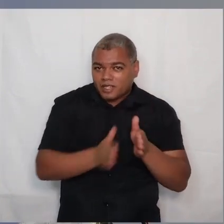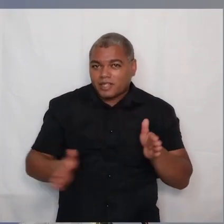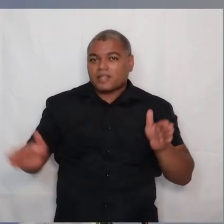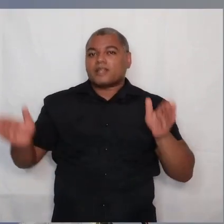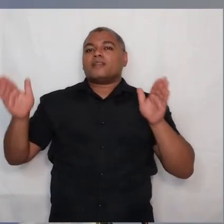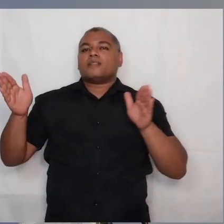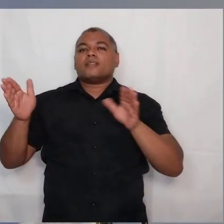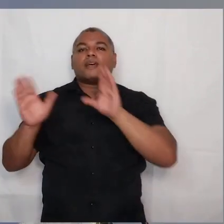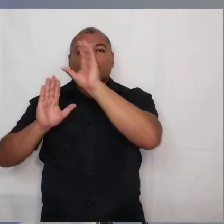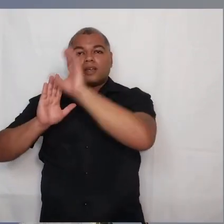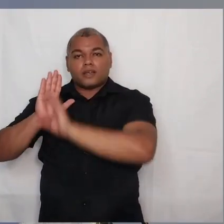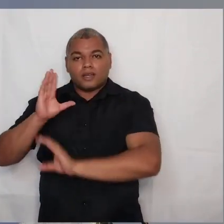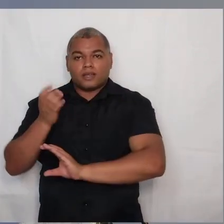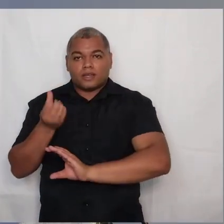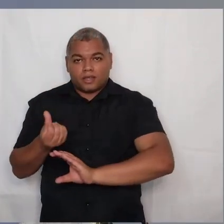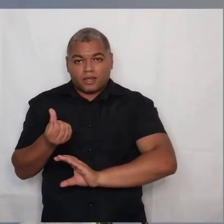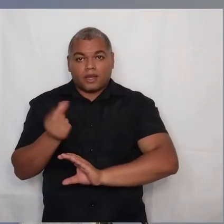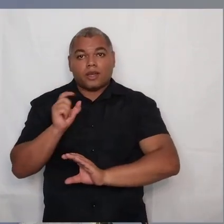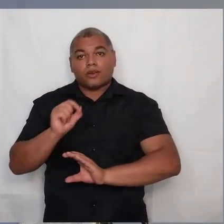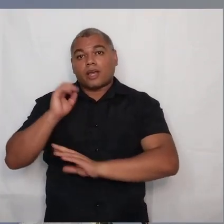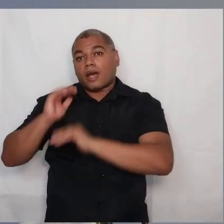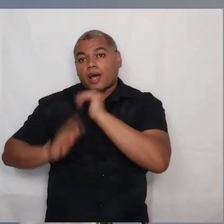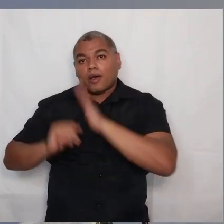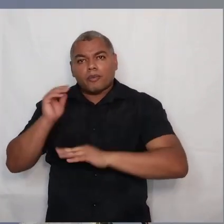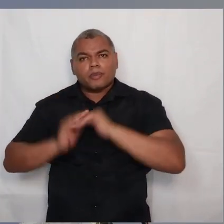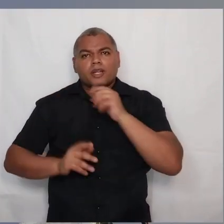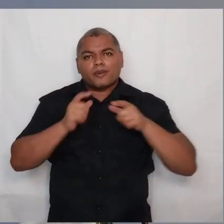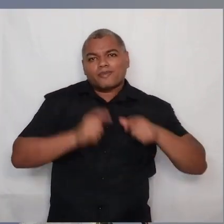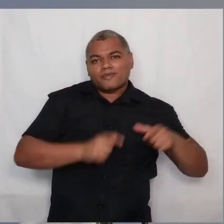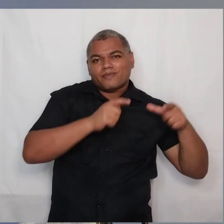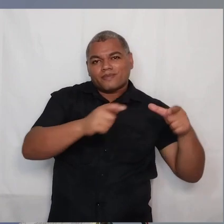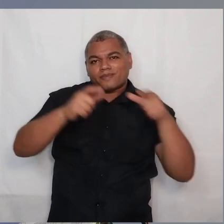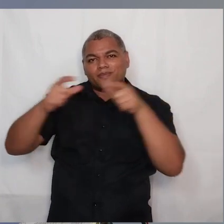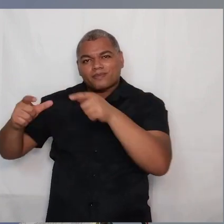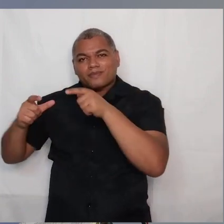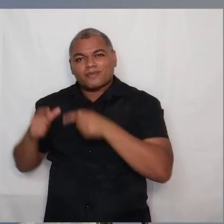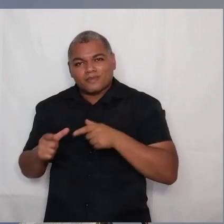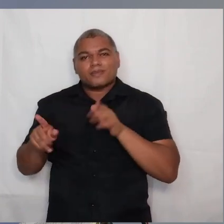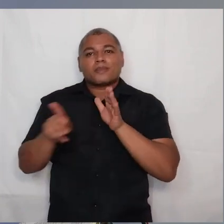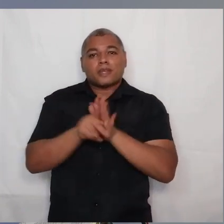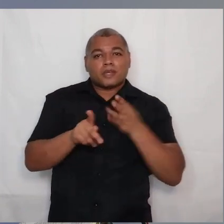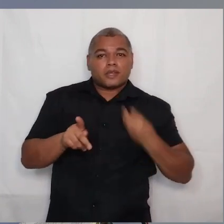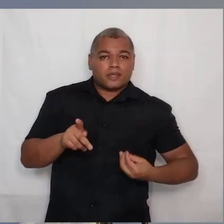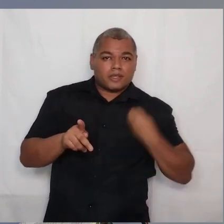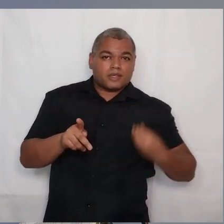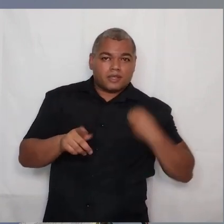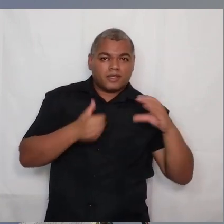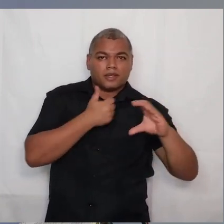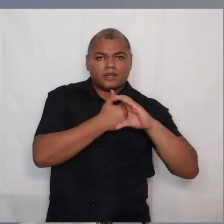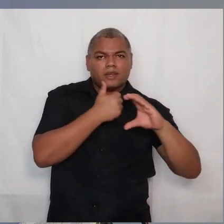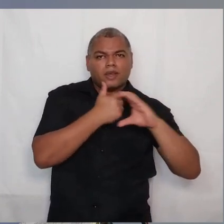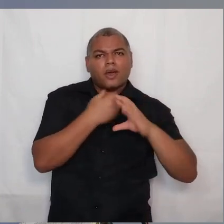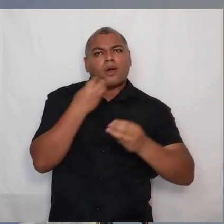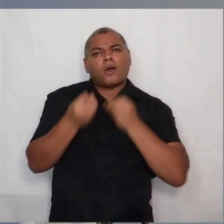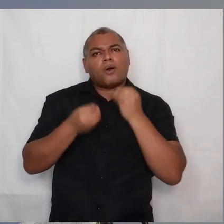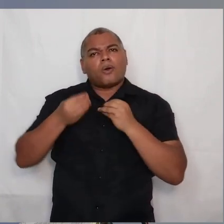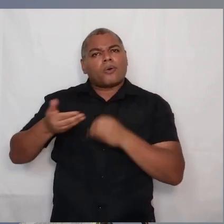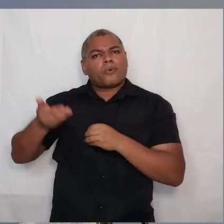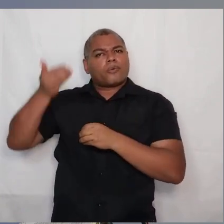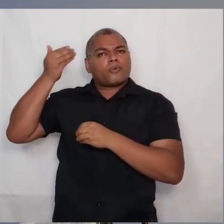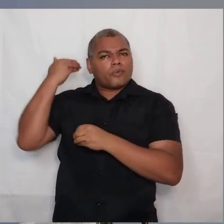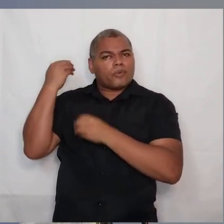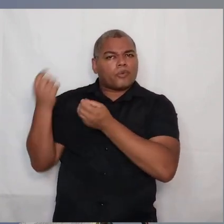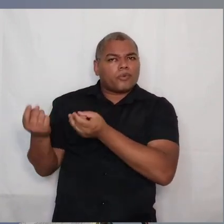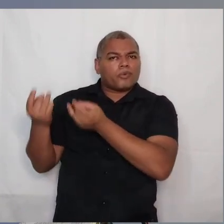que Paulo vai fazer até parte do capítulo 6 é aplicar isso em várias áreas da vida cristã. Como é que nós